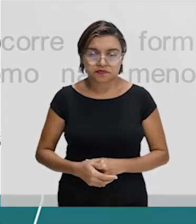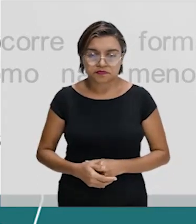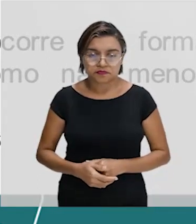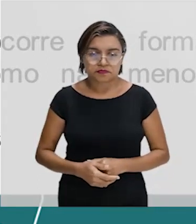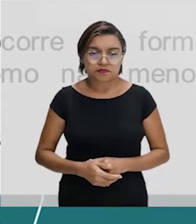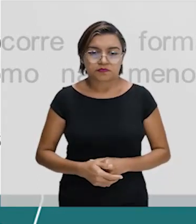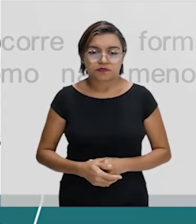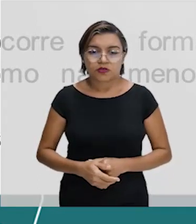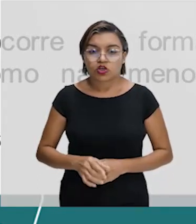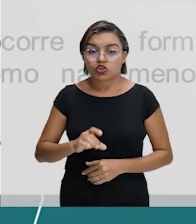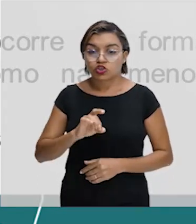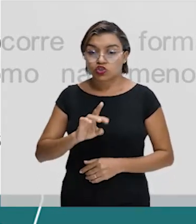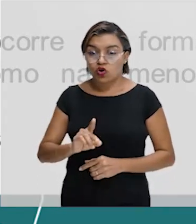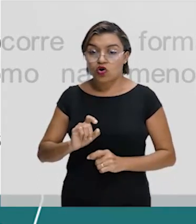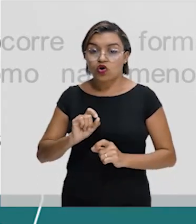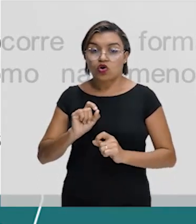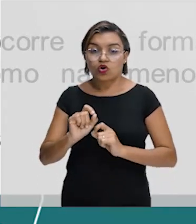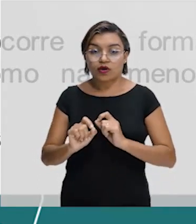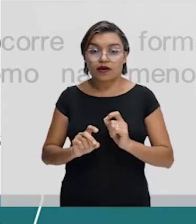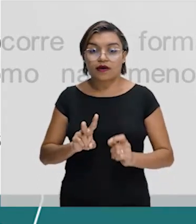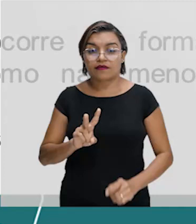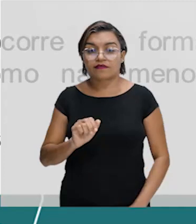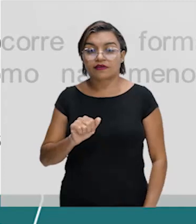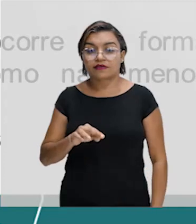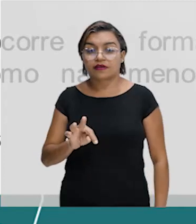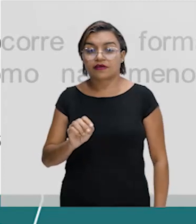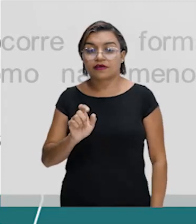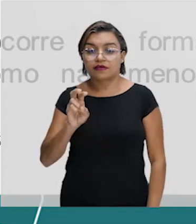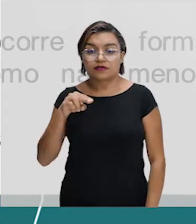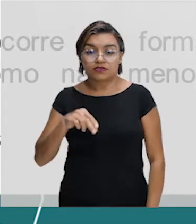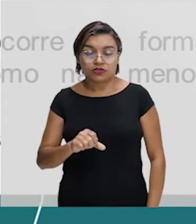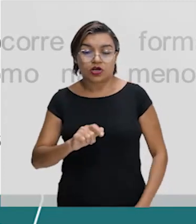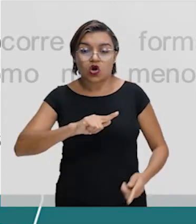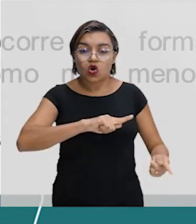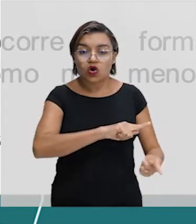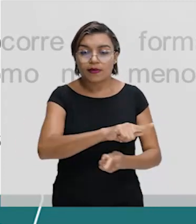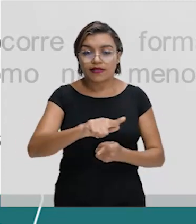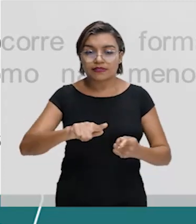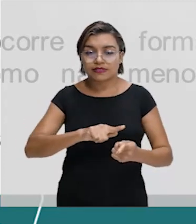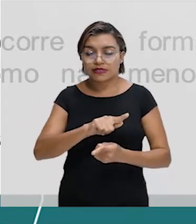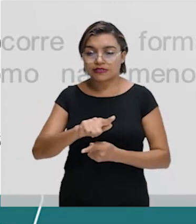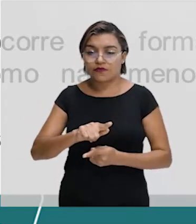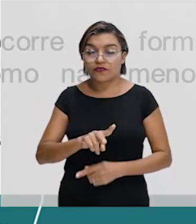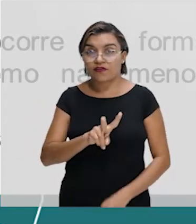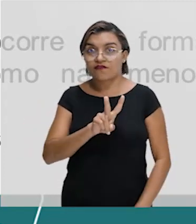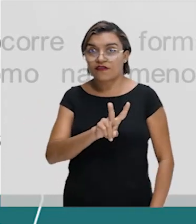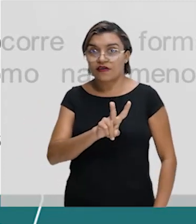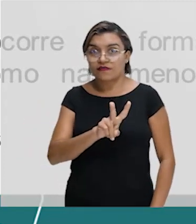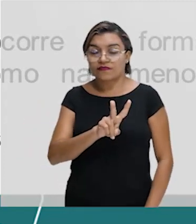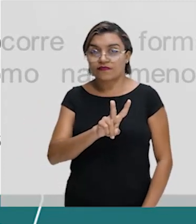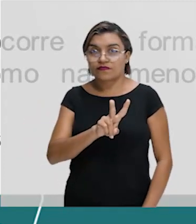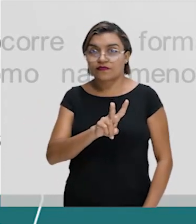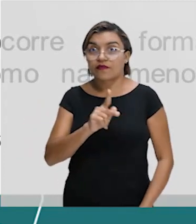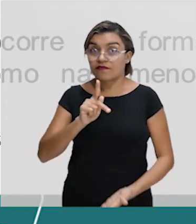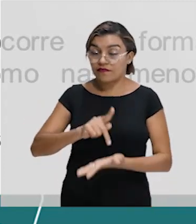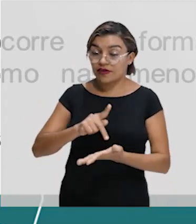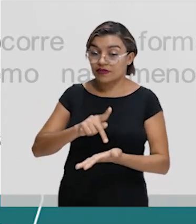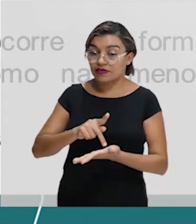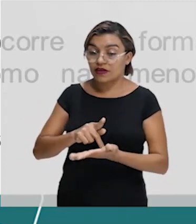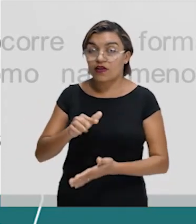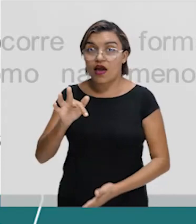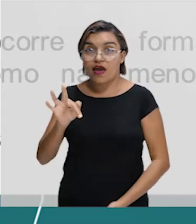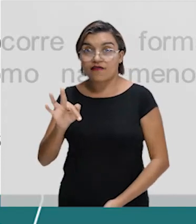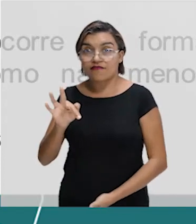Apenas sobre as vantagens da globalização, assinale V para verdadeiro e F para falsas. As